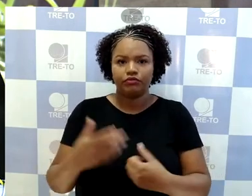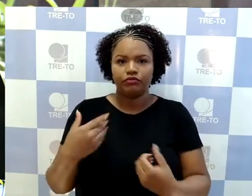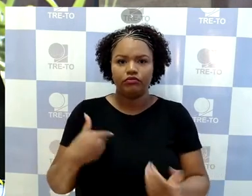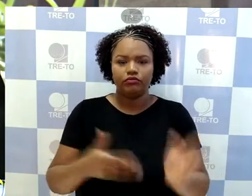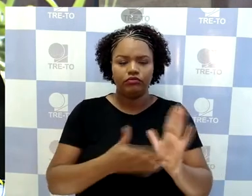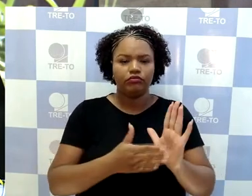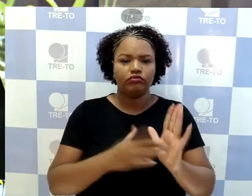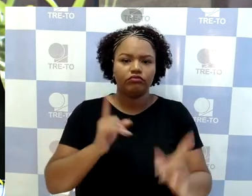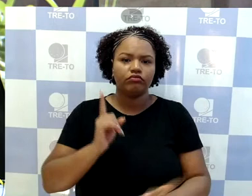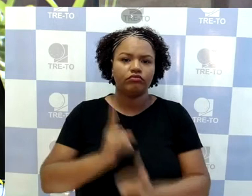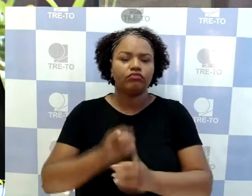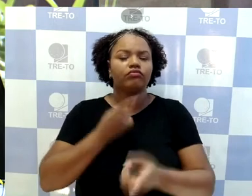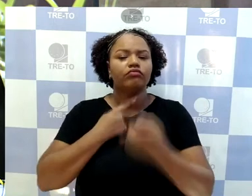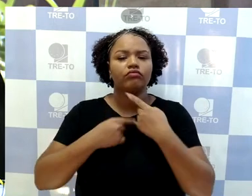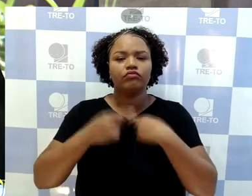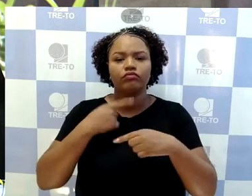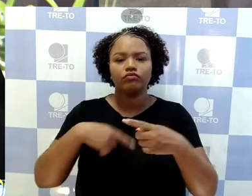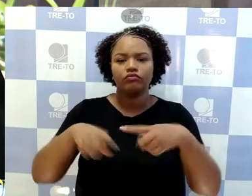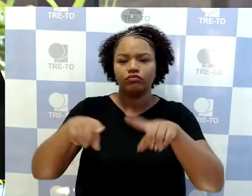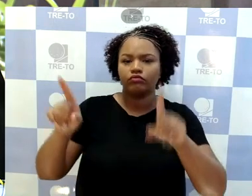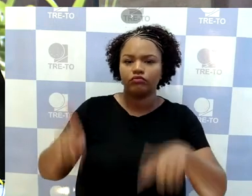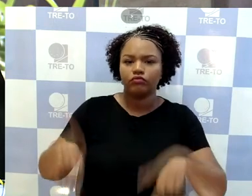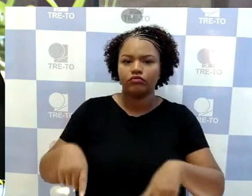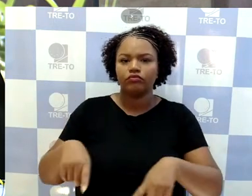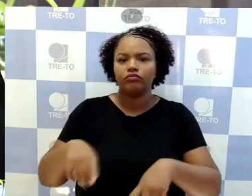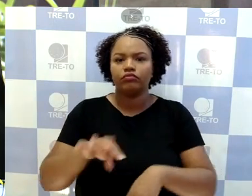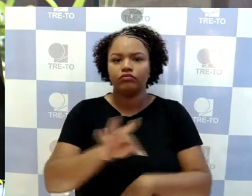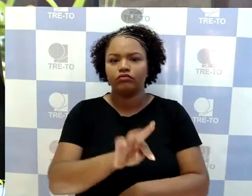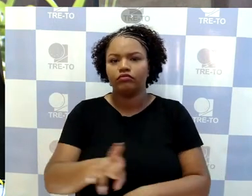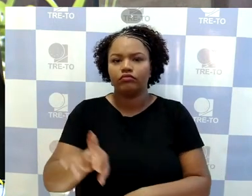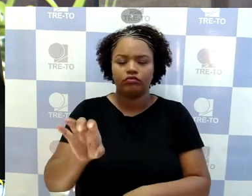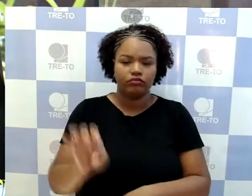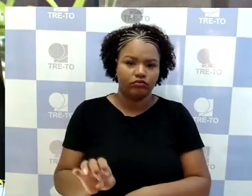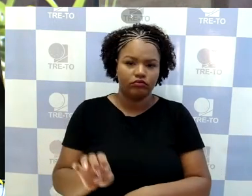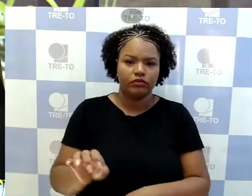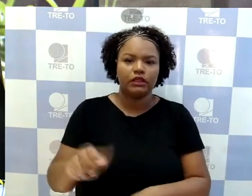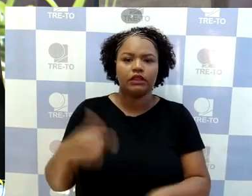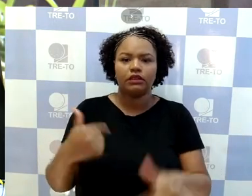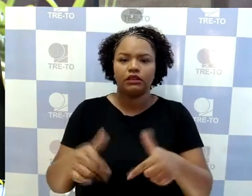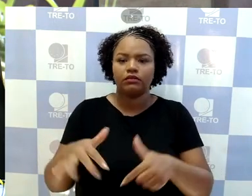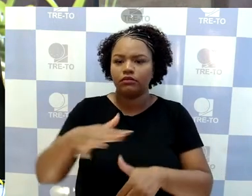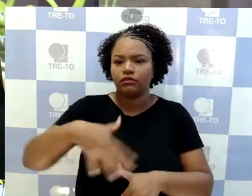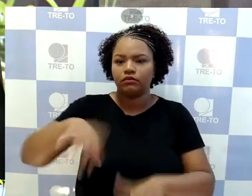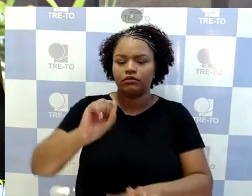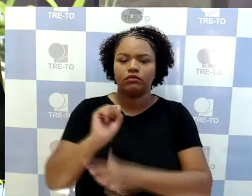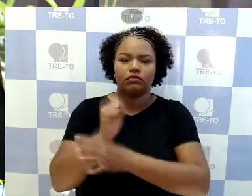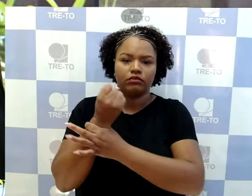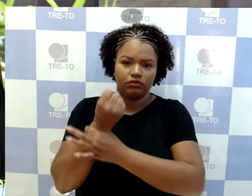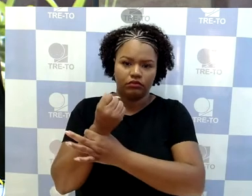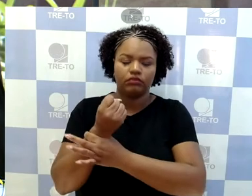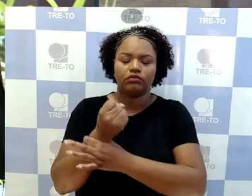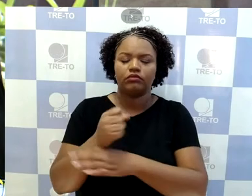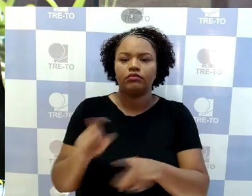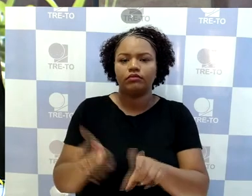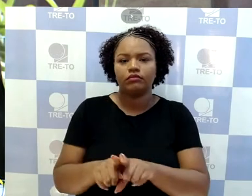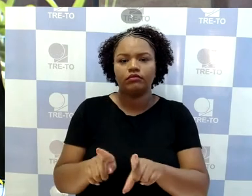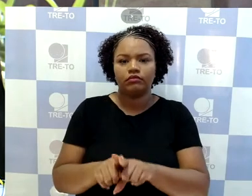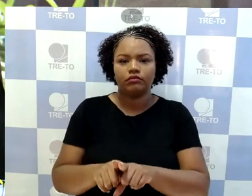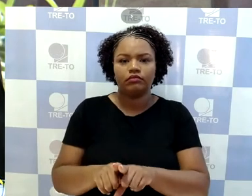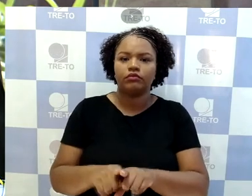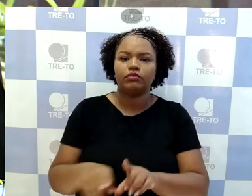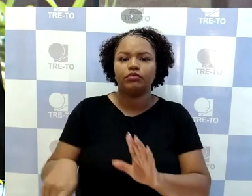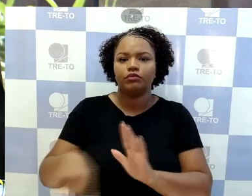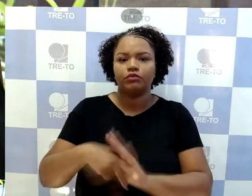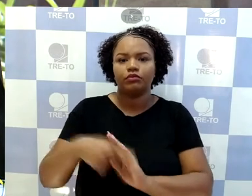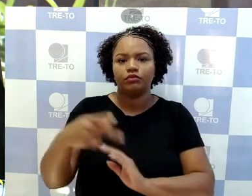dos servidores do Tribunal que atuam na área de segurança e, sobretudo, do próprio Tribunal Regional